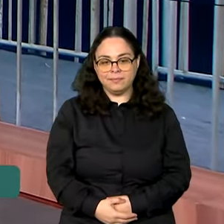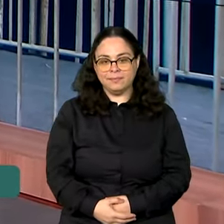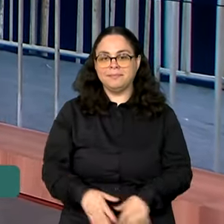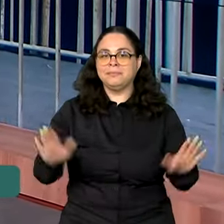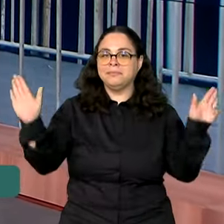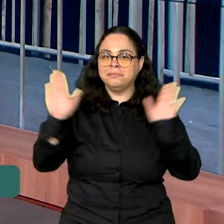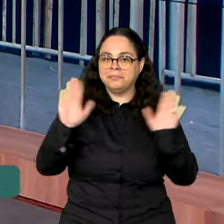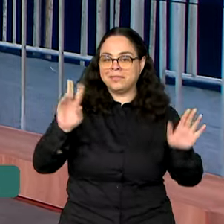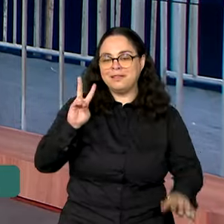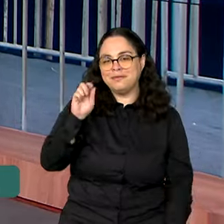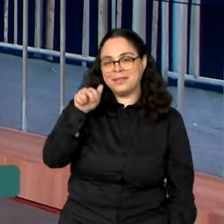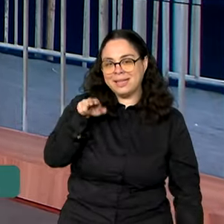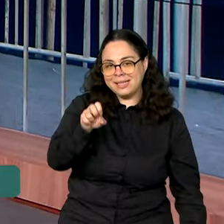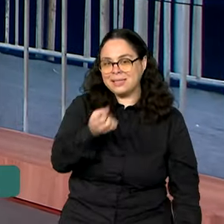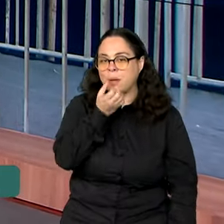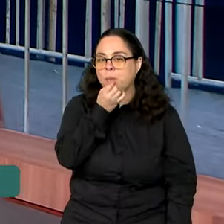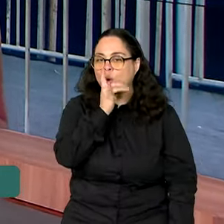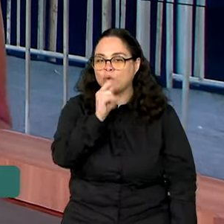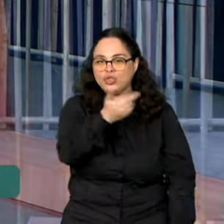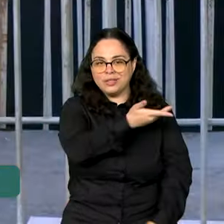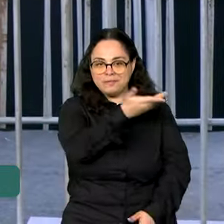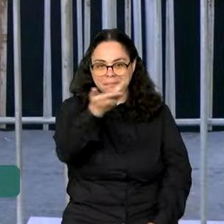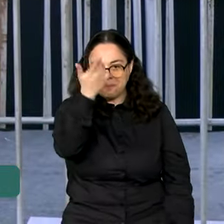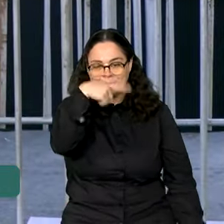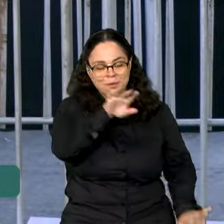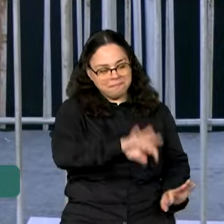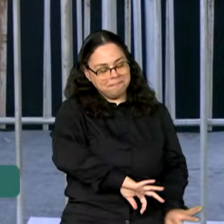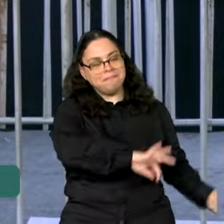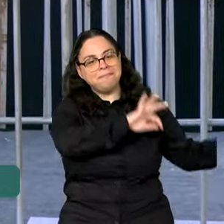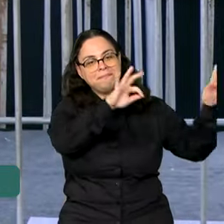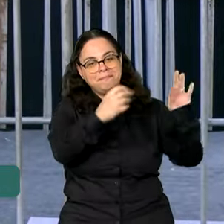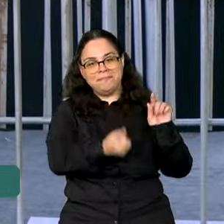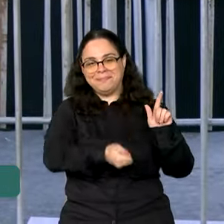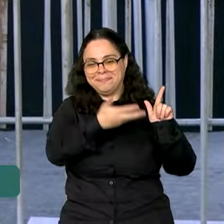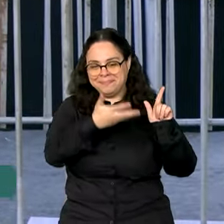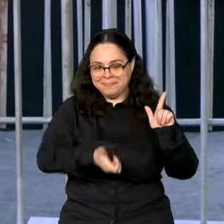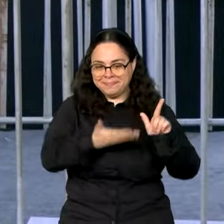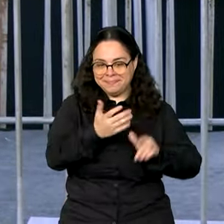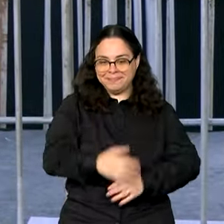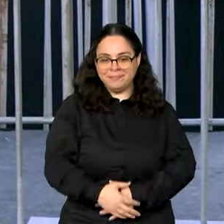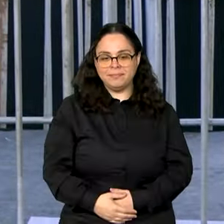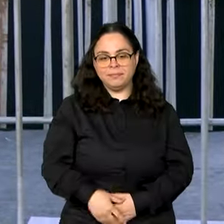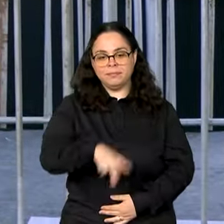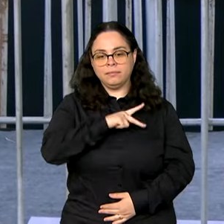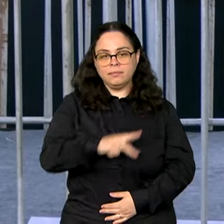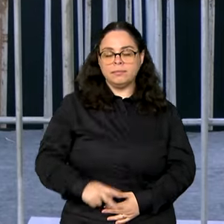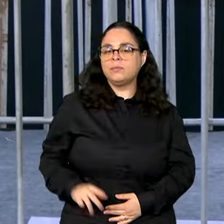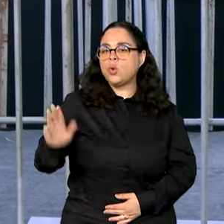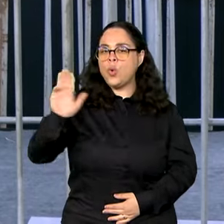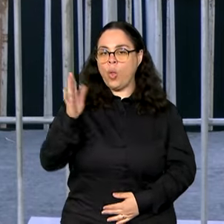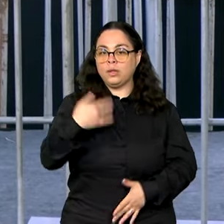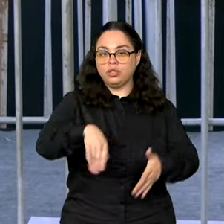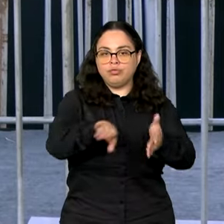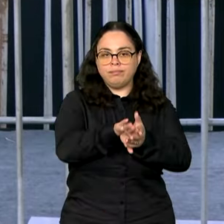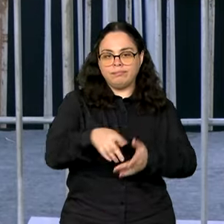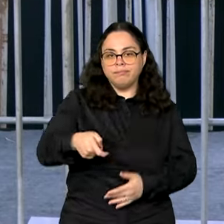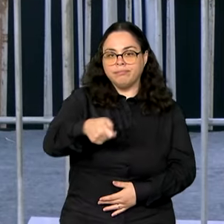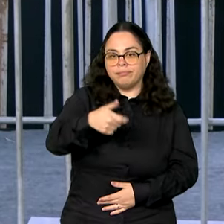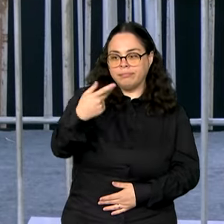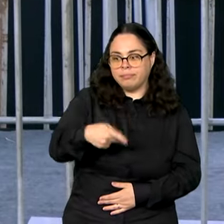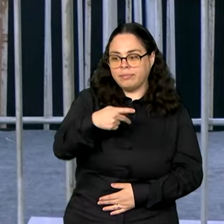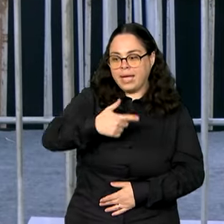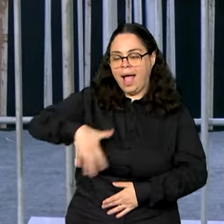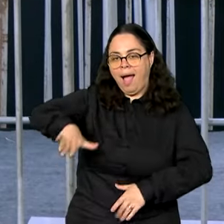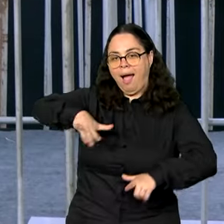Oi, Vanessa. Bom dia para você. Bom dia a todos que acompanham o Canal GOV. O presidente Lula chega daqui a pouquinho aqui à